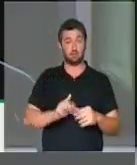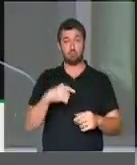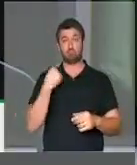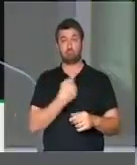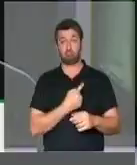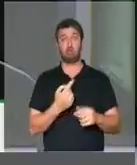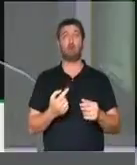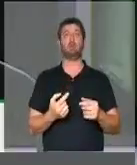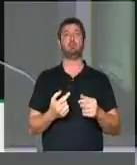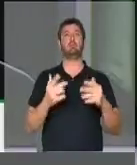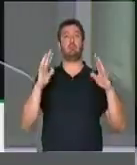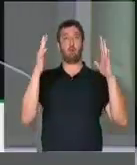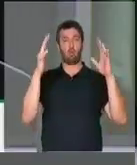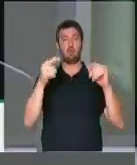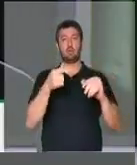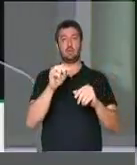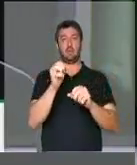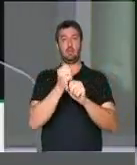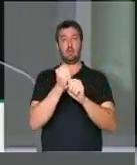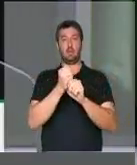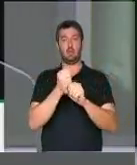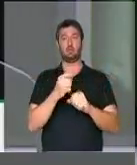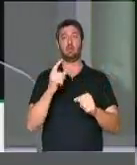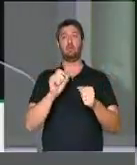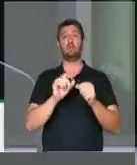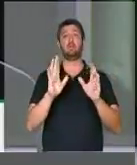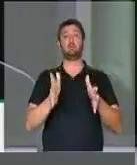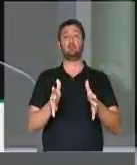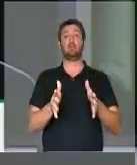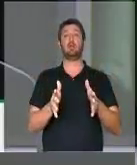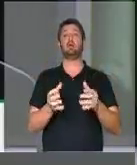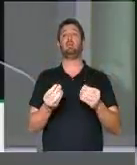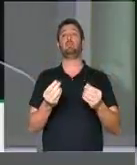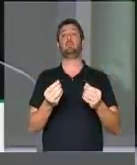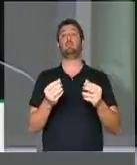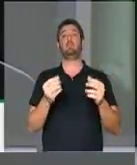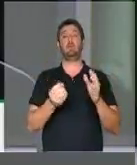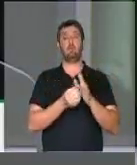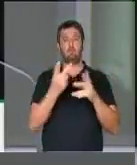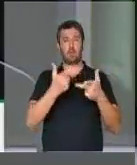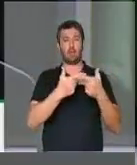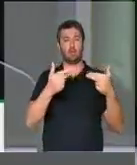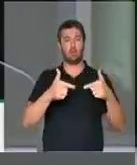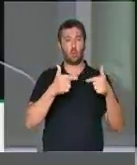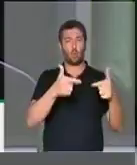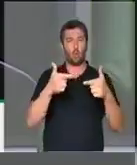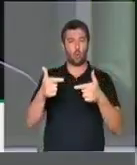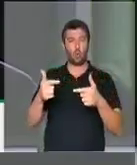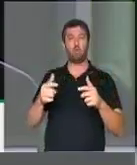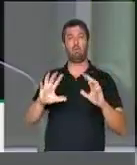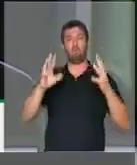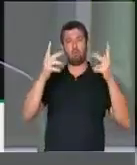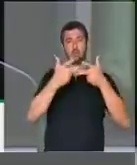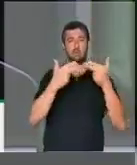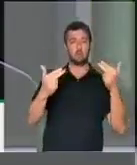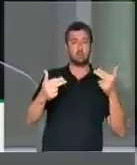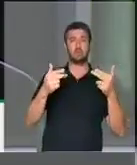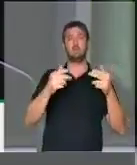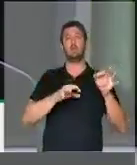nós, em comemoração aos 70 anos, estamos realizando um conjunto de atos como parte de uma definição